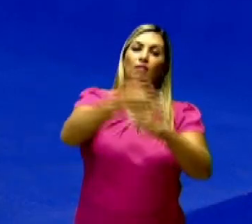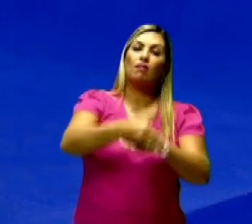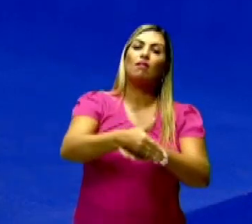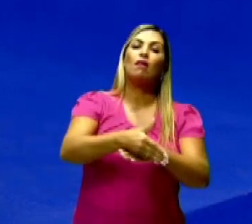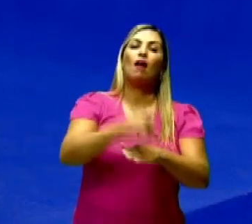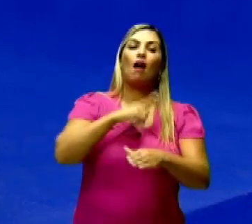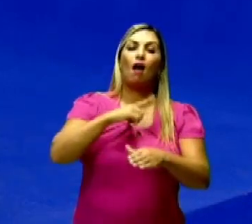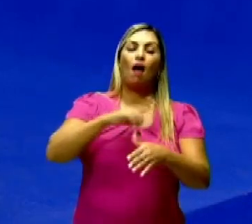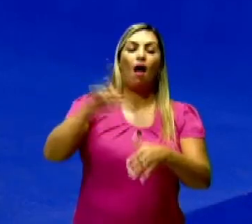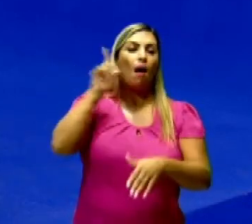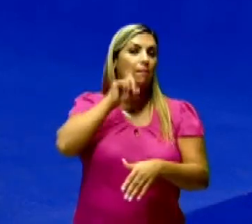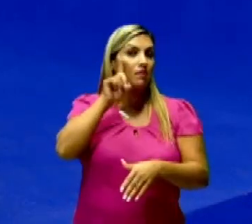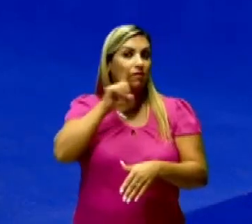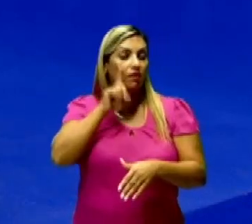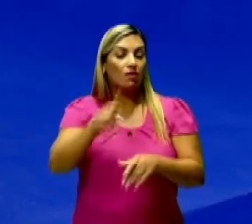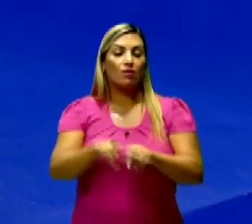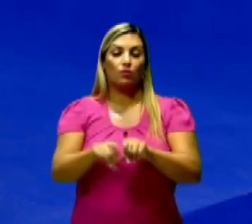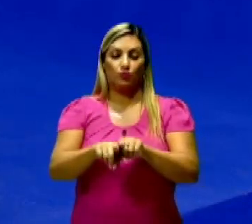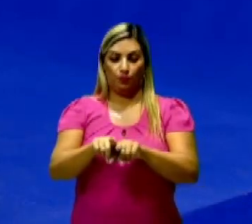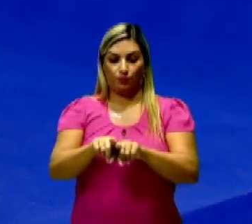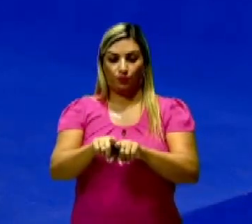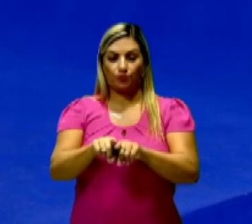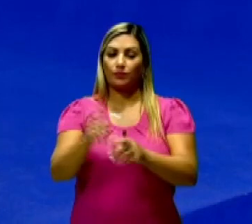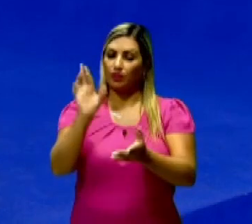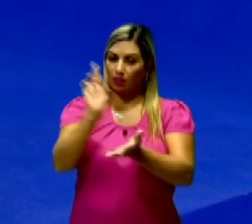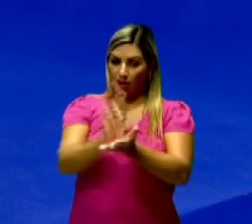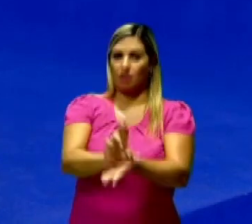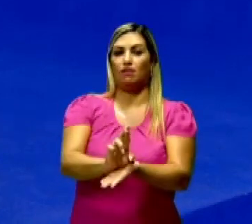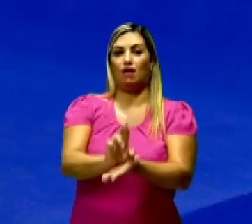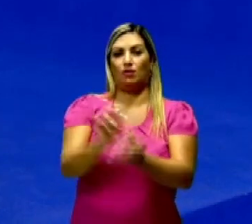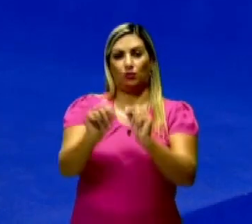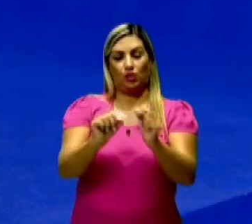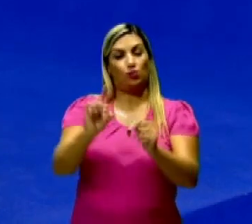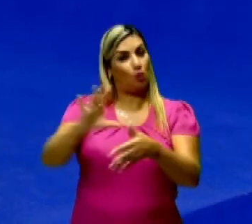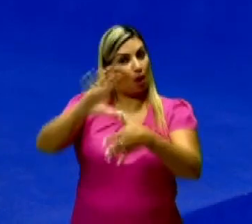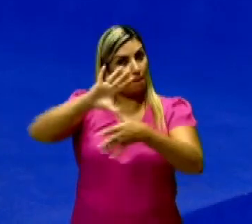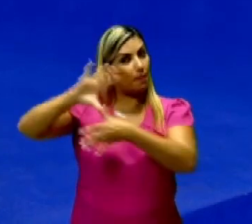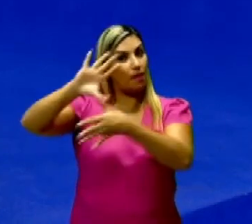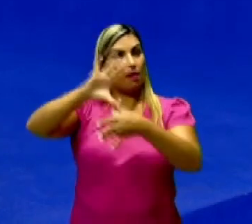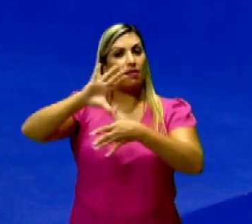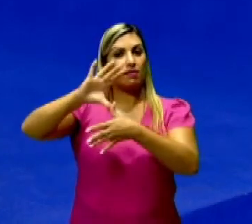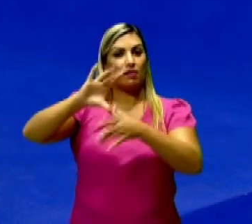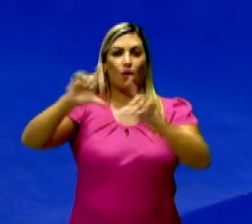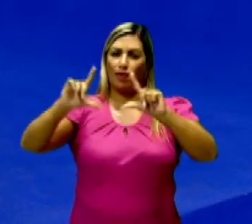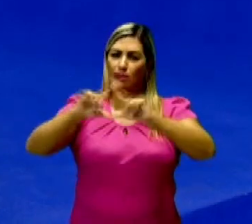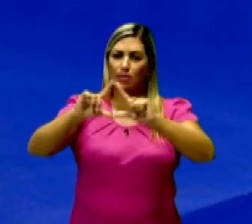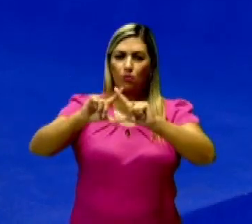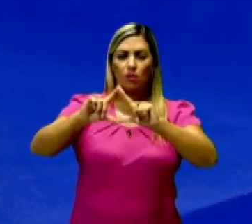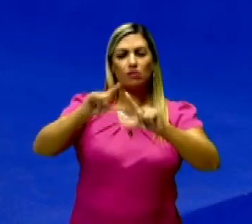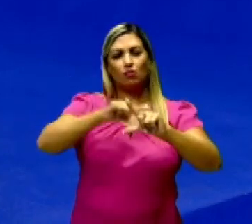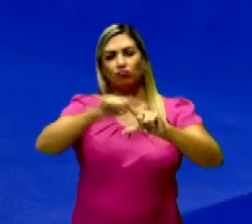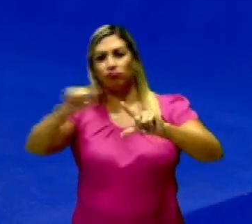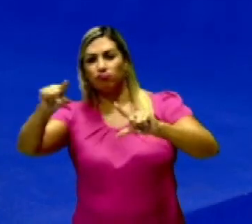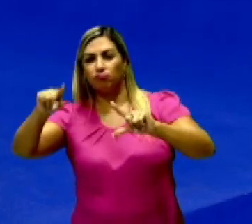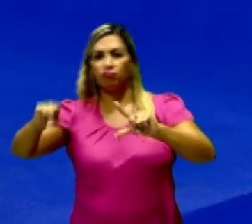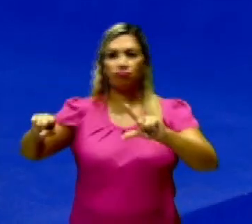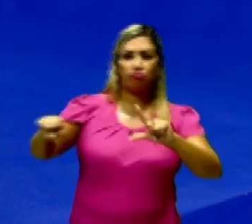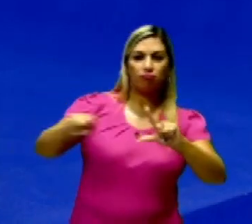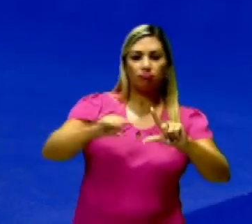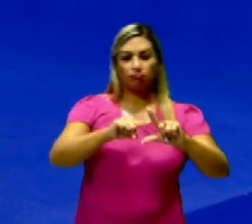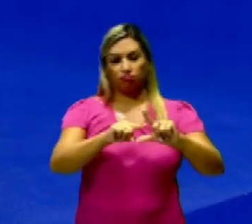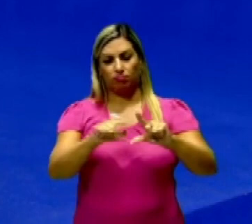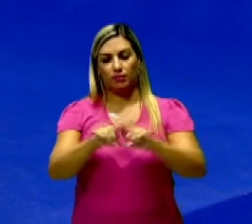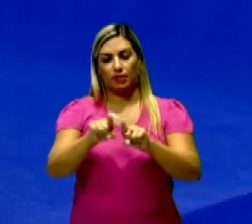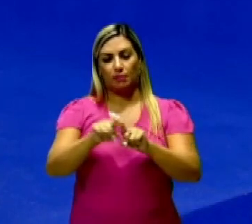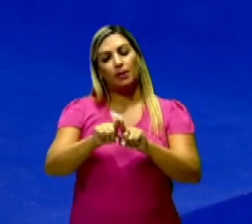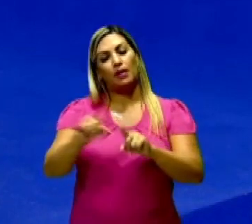continente americano. Lembrando aí dessa realidade, não só a América, mas a triangulação nesse momento de grande importância aí,